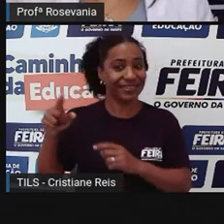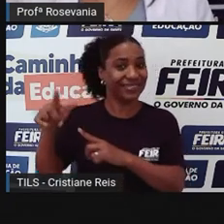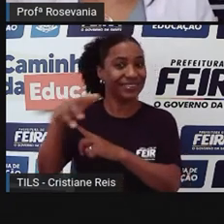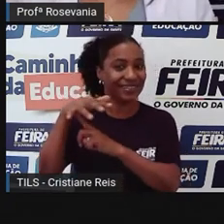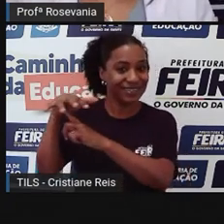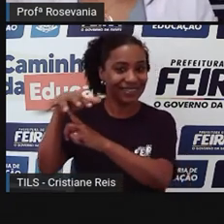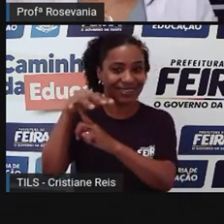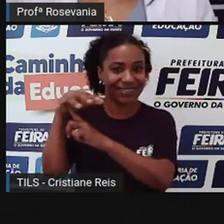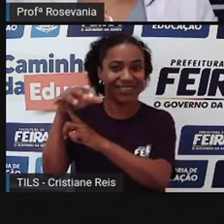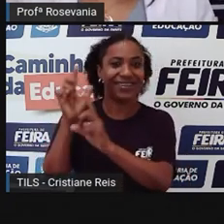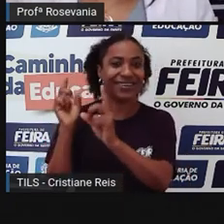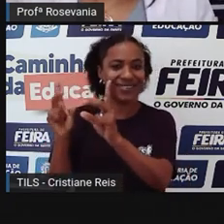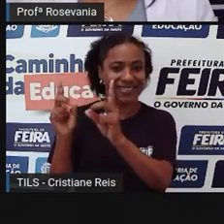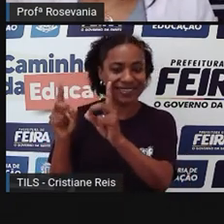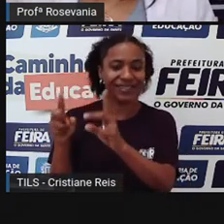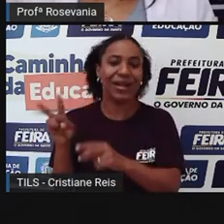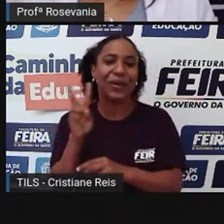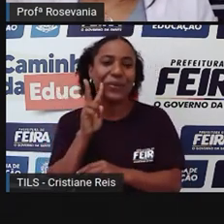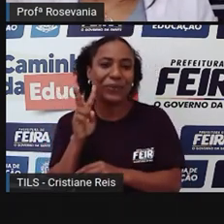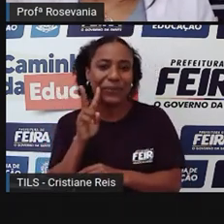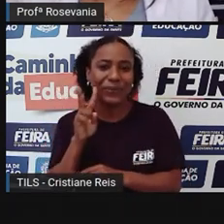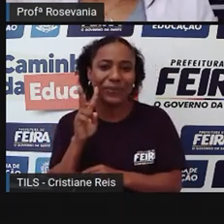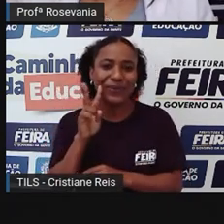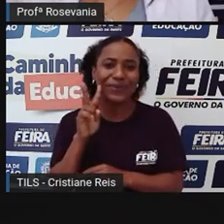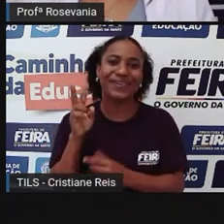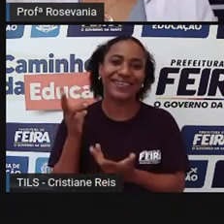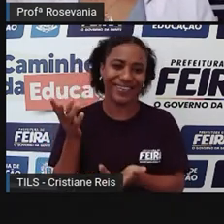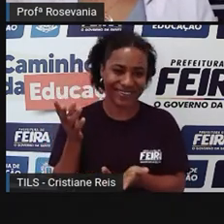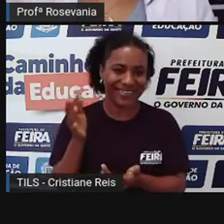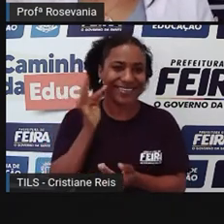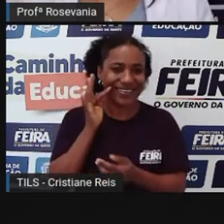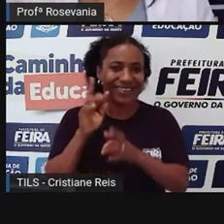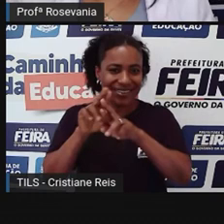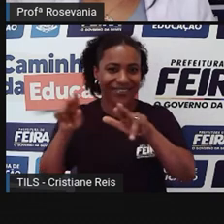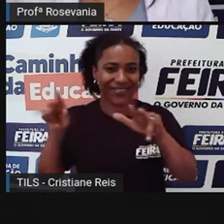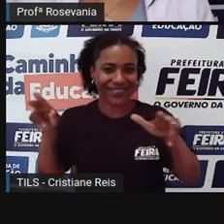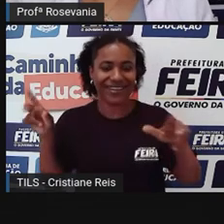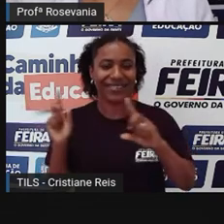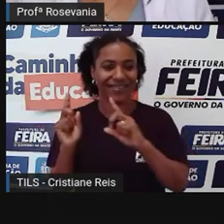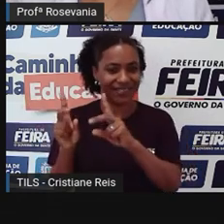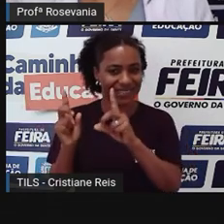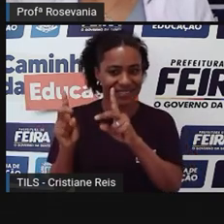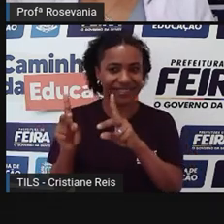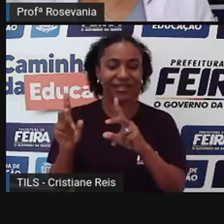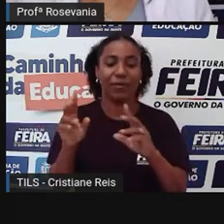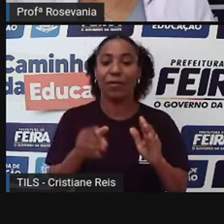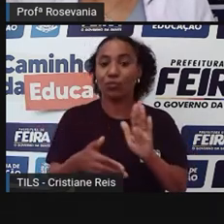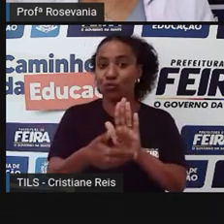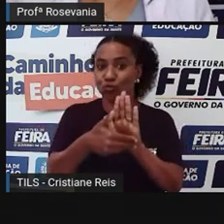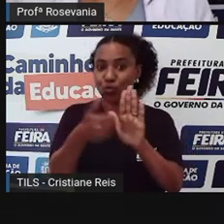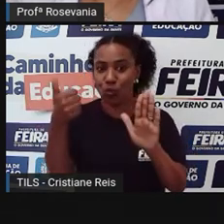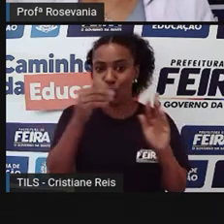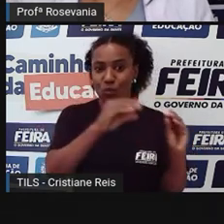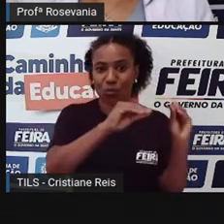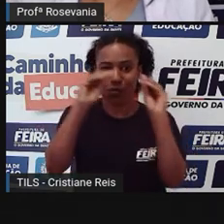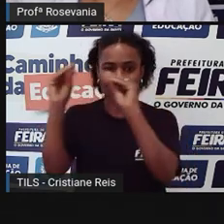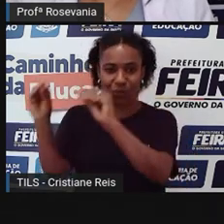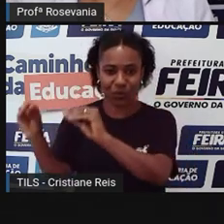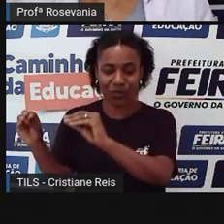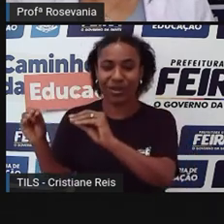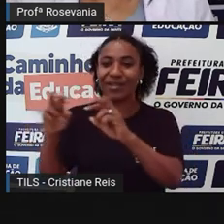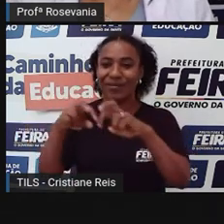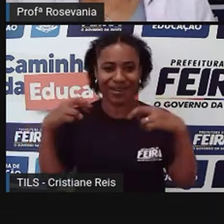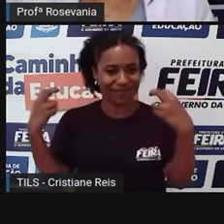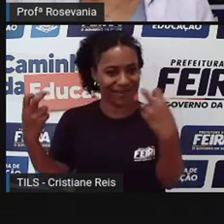e tudo. Então, mesmo sendo retirado, a gente ainda continua com essa característica. Tinha uma praça aqui que tirava